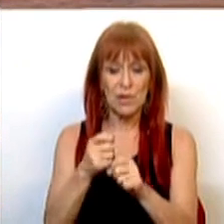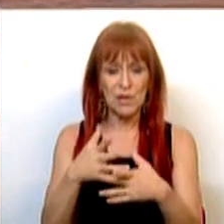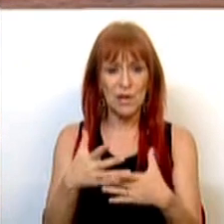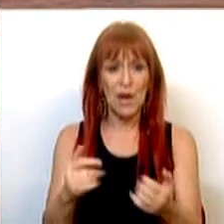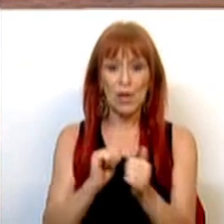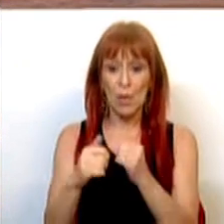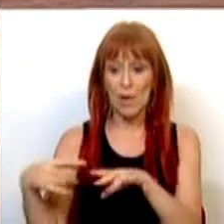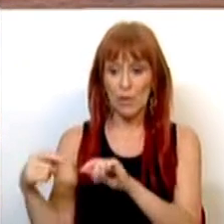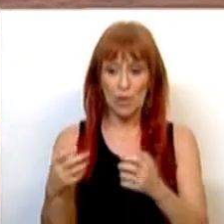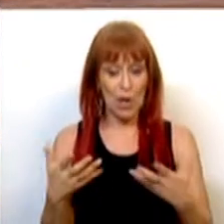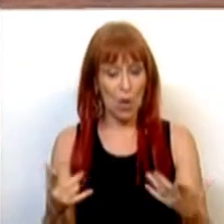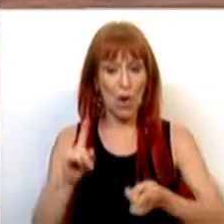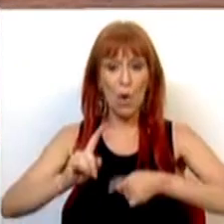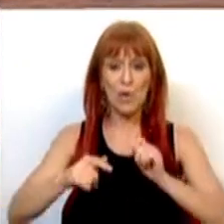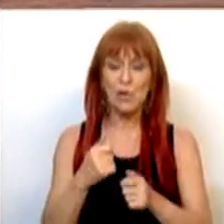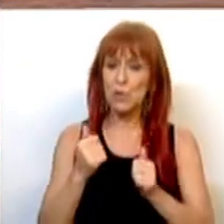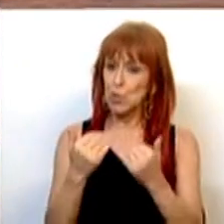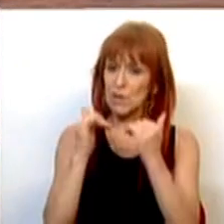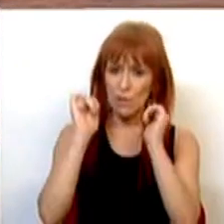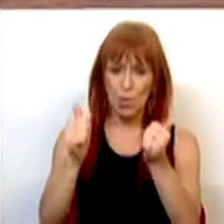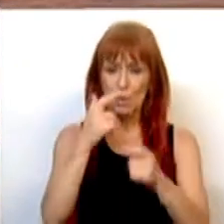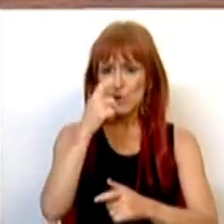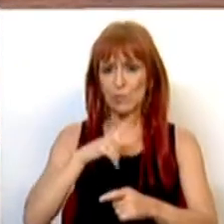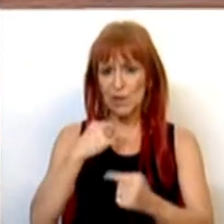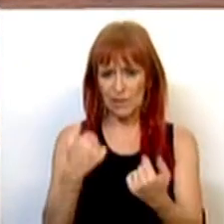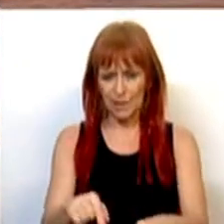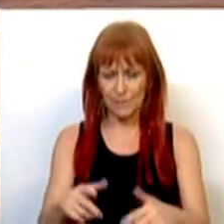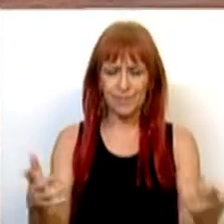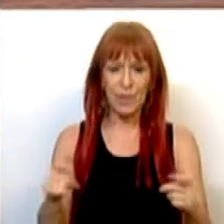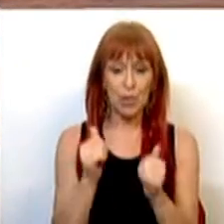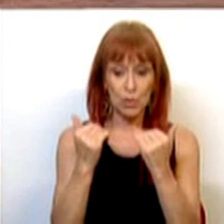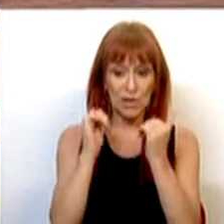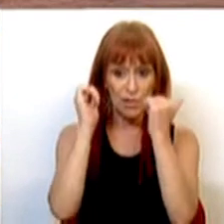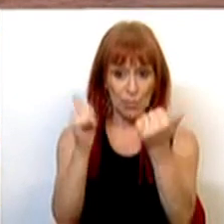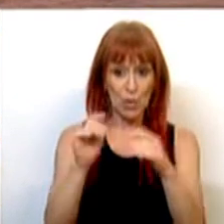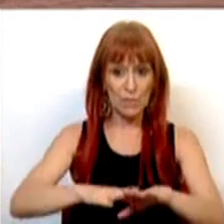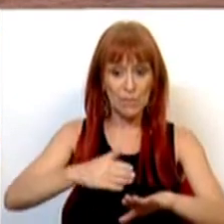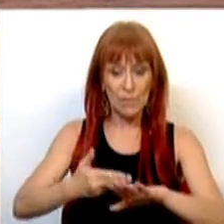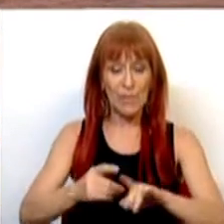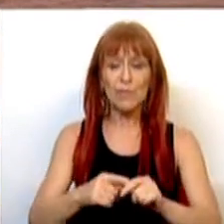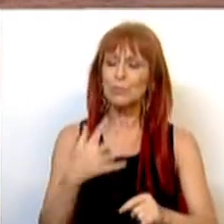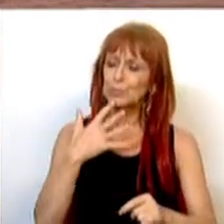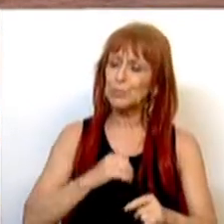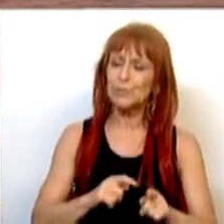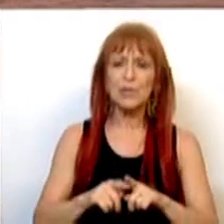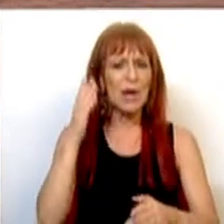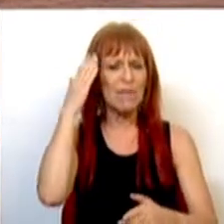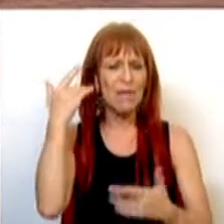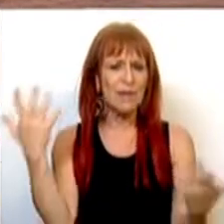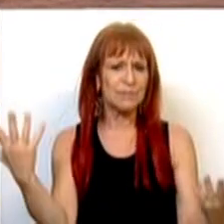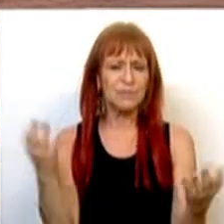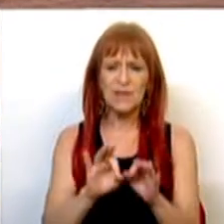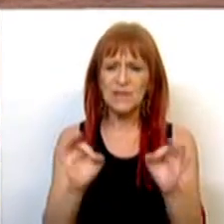documento que agora debatemos constitui uma boa notícia para os portugueses. Uma boa notícia reforçada pela credibilidade dessas projeções